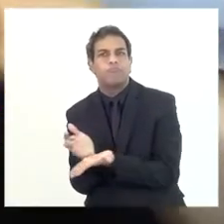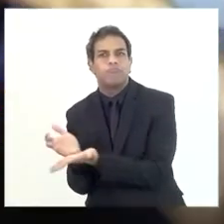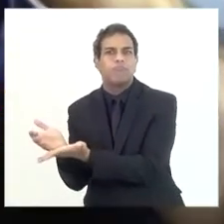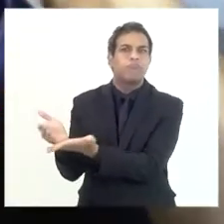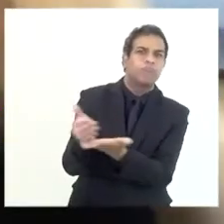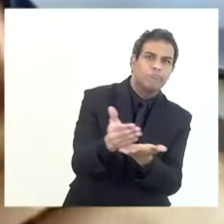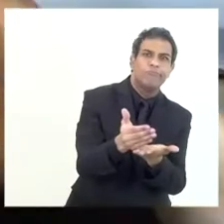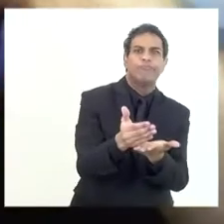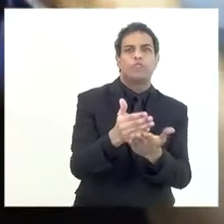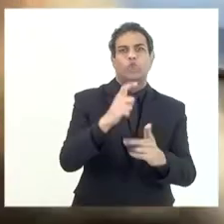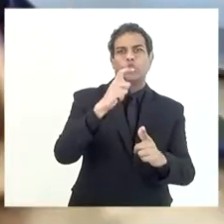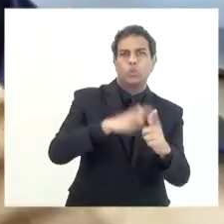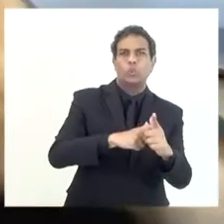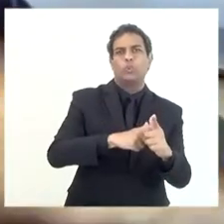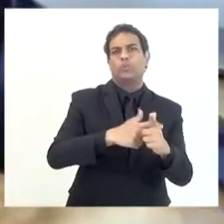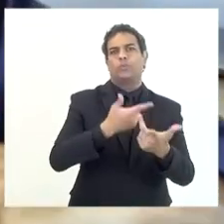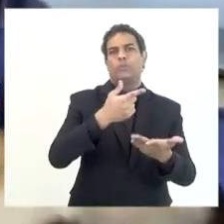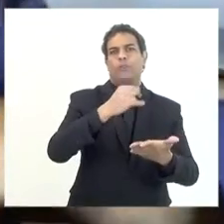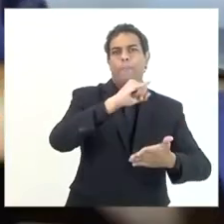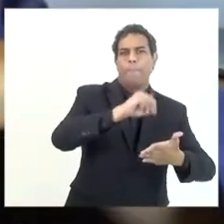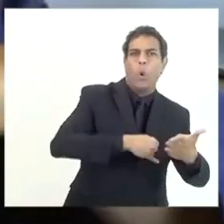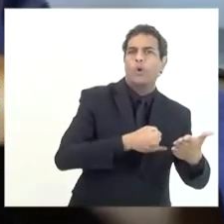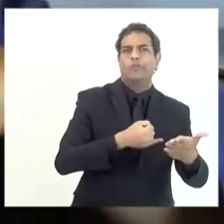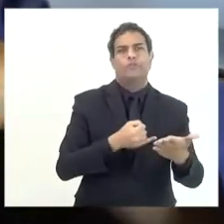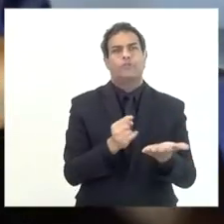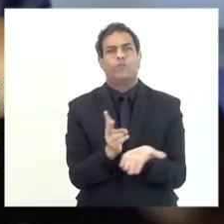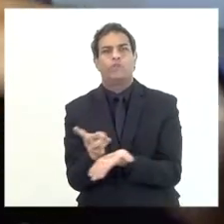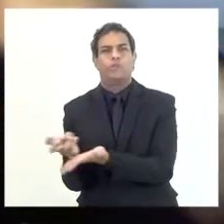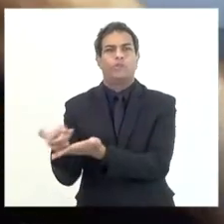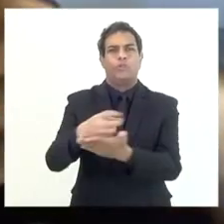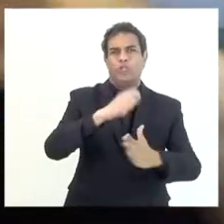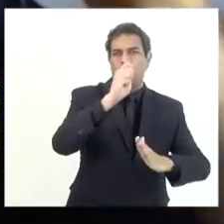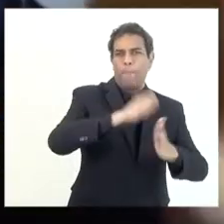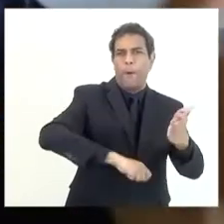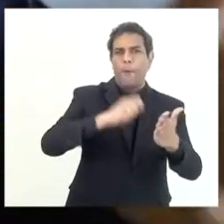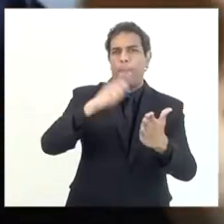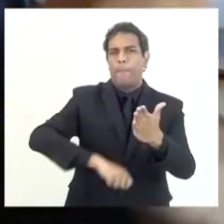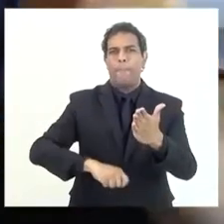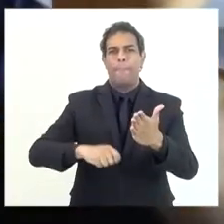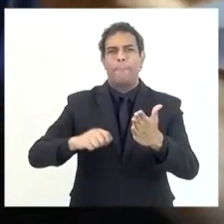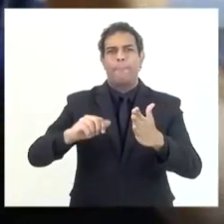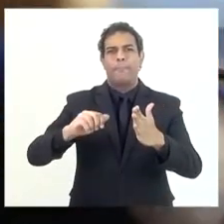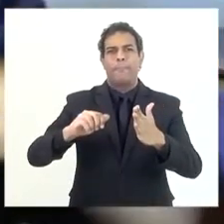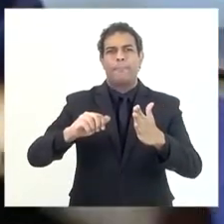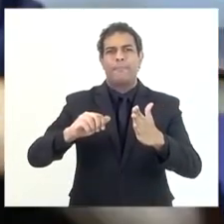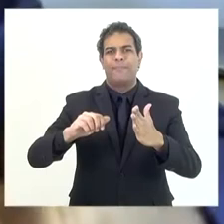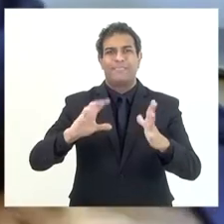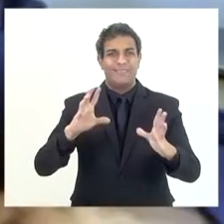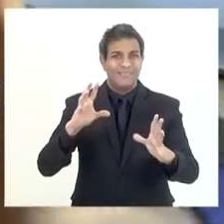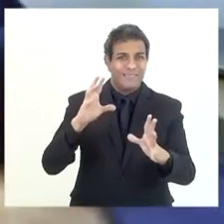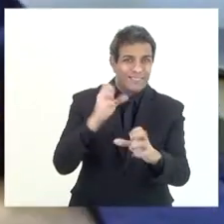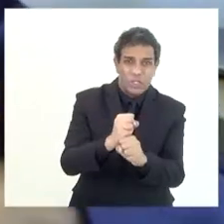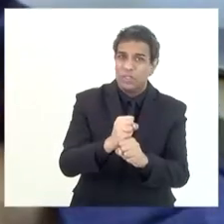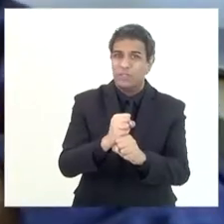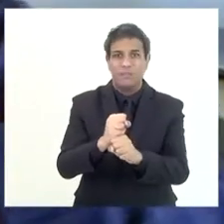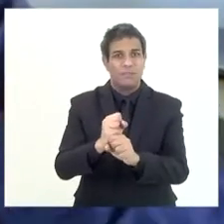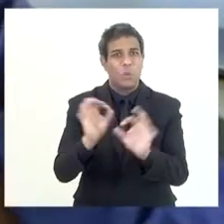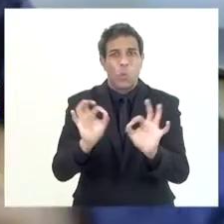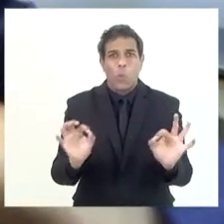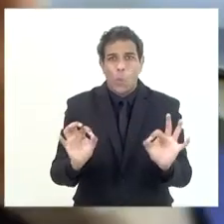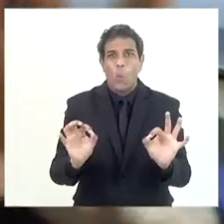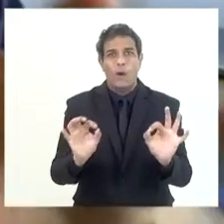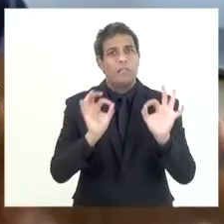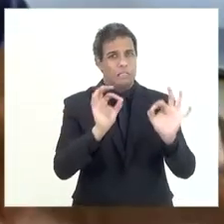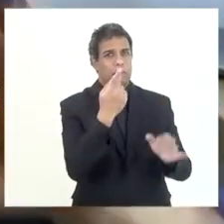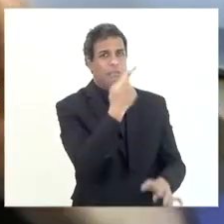derivadas de multas, etc., ele especifica o que é principal e que não é não principal. Você tem absoluta